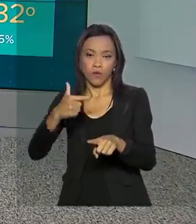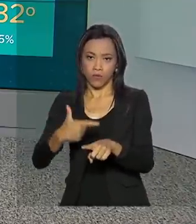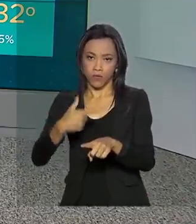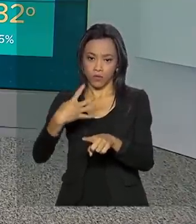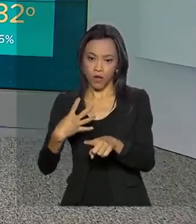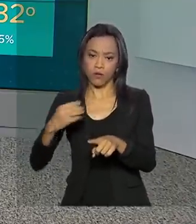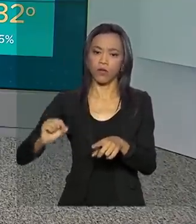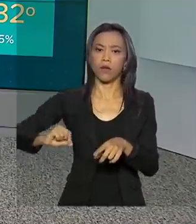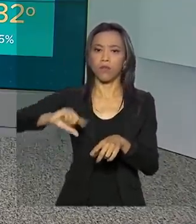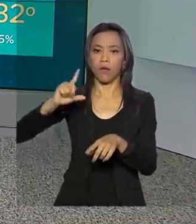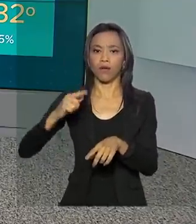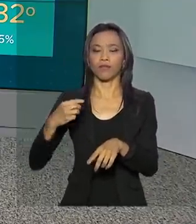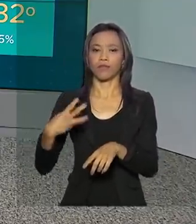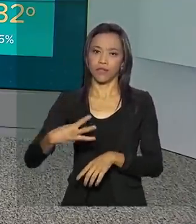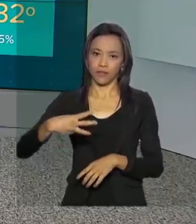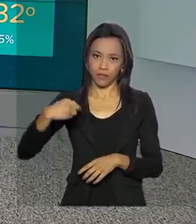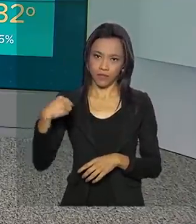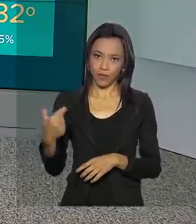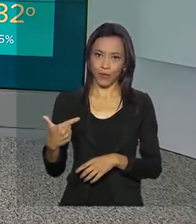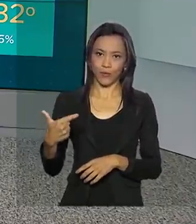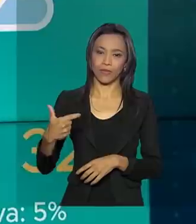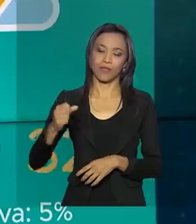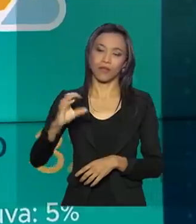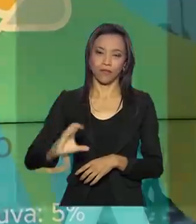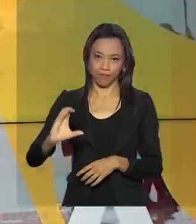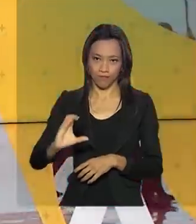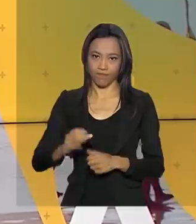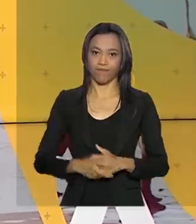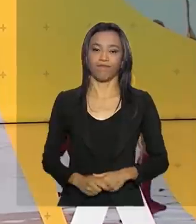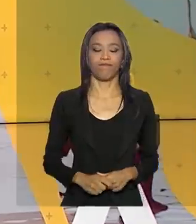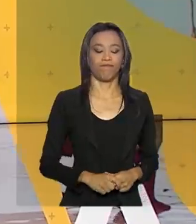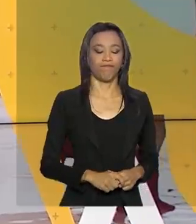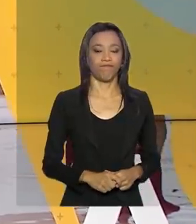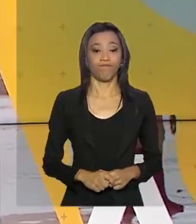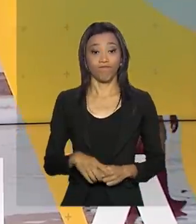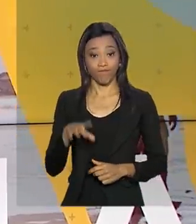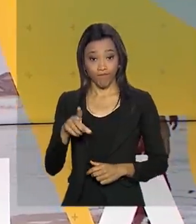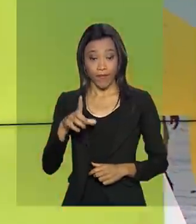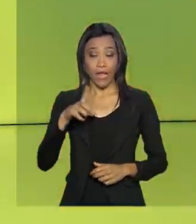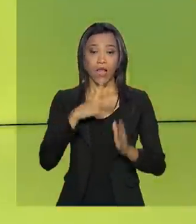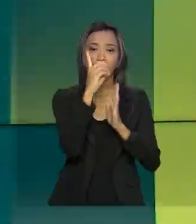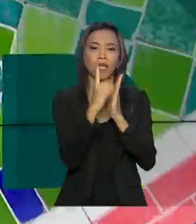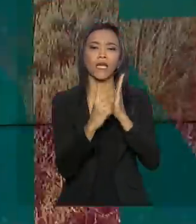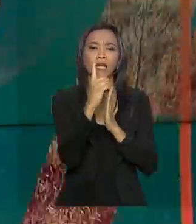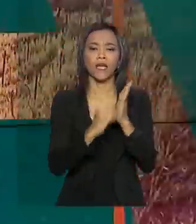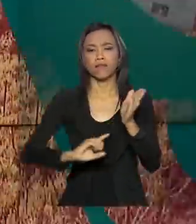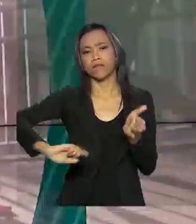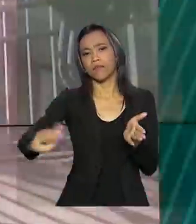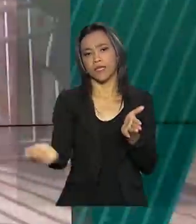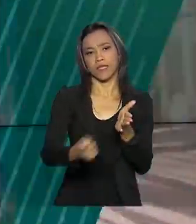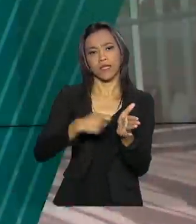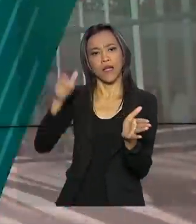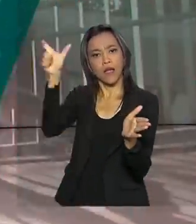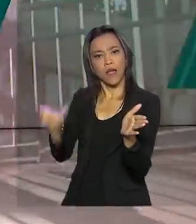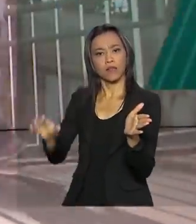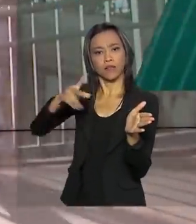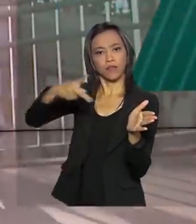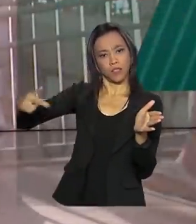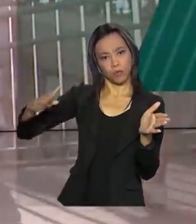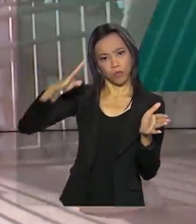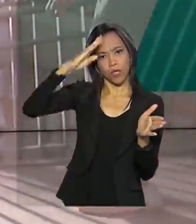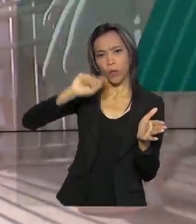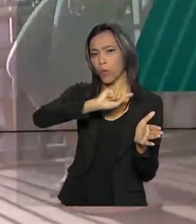e máxima de 32 graus. Um decreto assinado pelo presidente Jair Bolsonaro